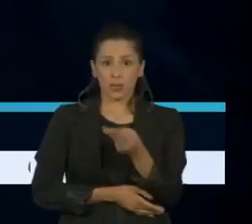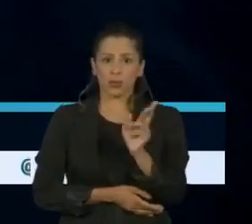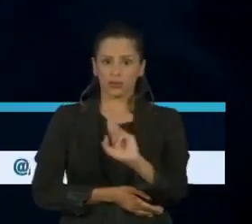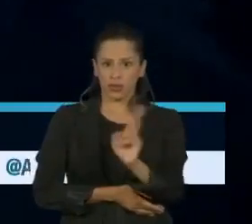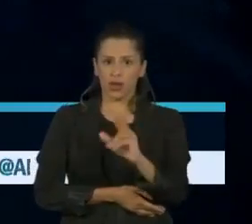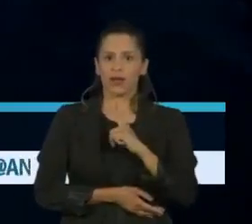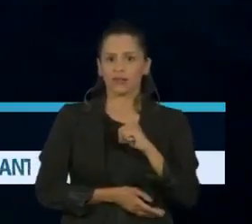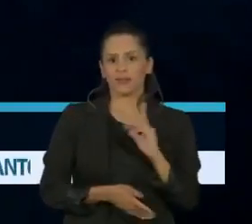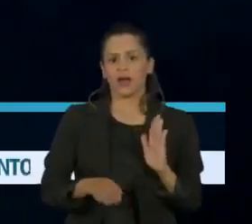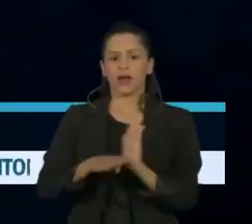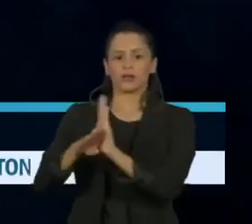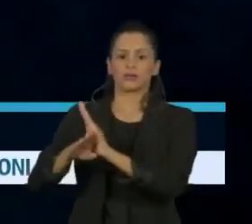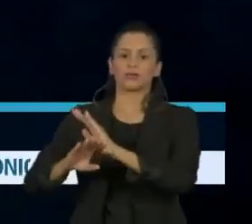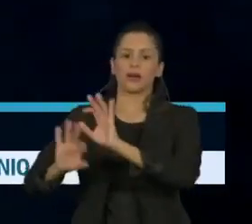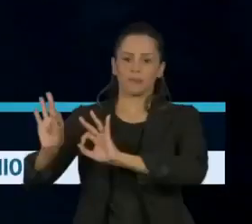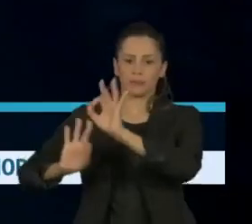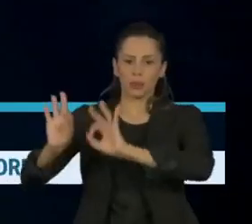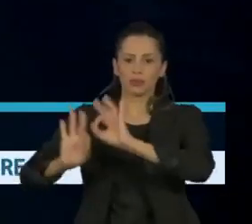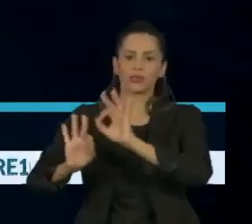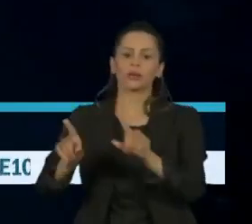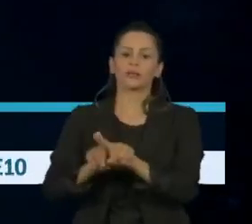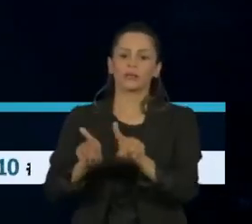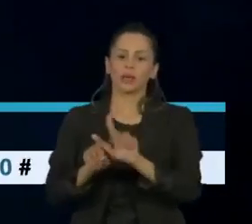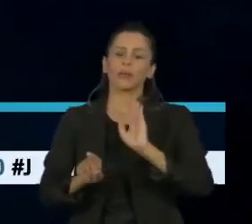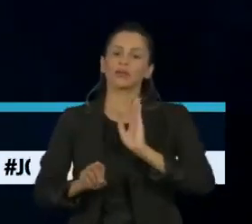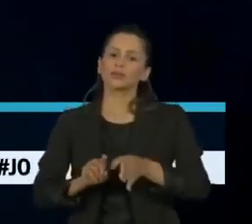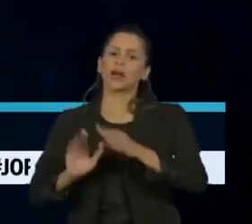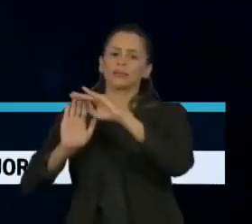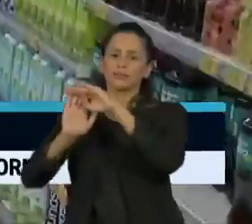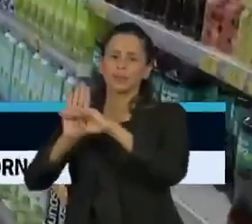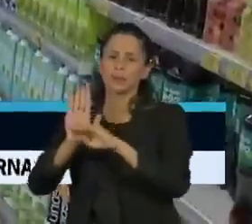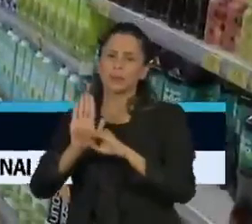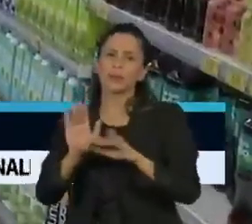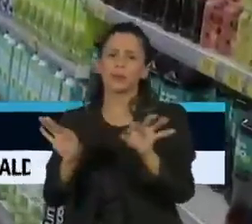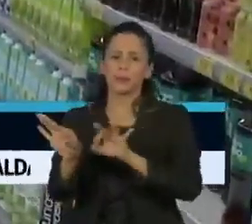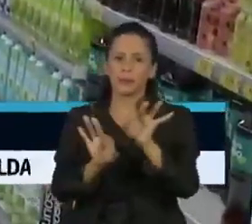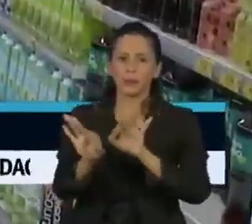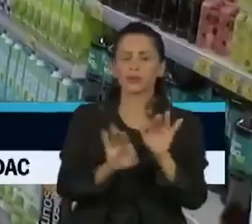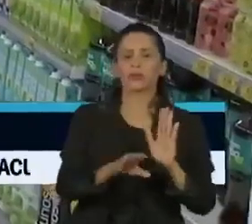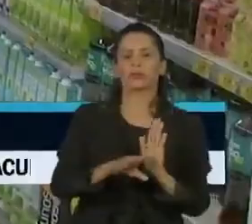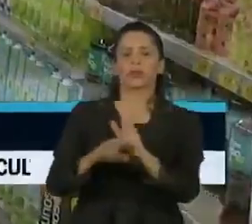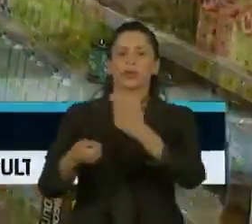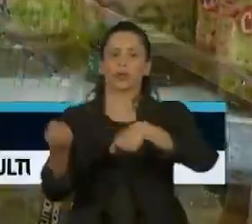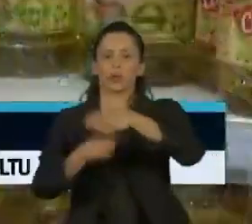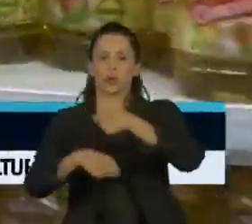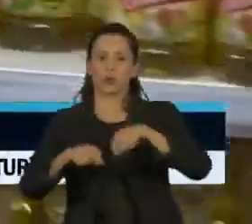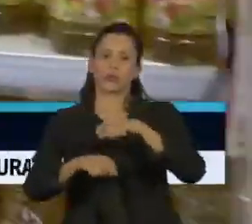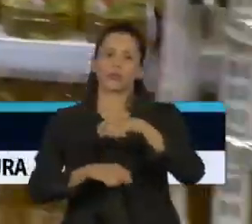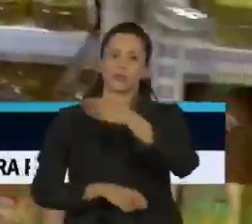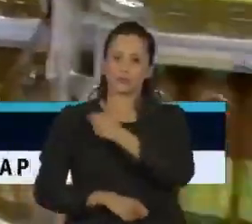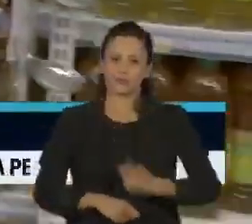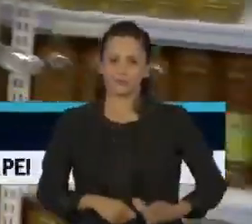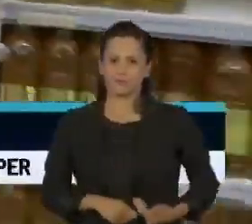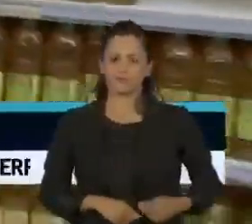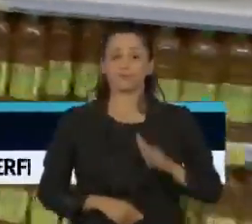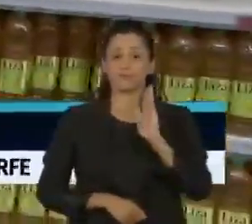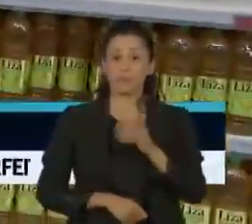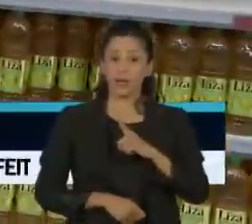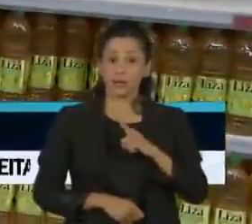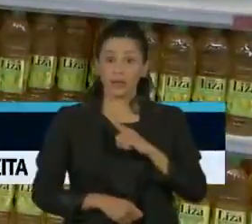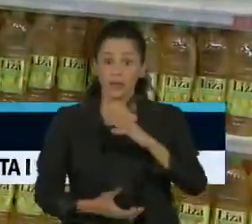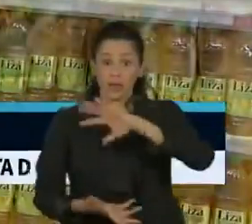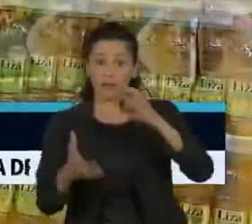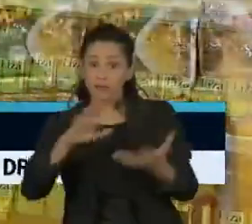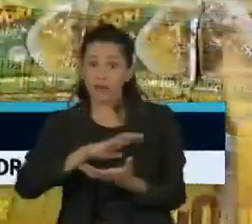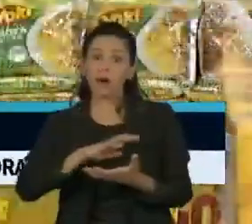prepara medidas para ajustar a economia do Estado em tempos de pandemia. A reforma tributária de São Paulo prevê um corte de